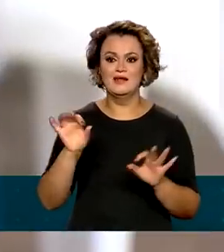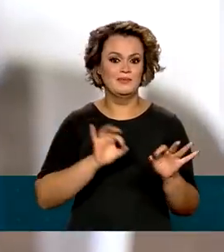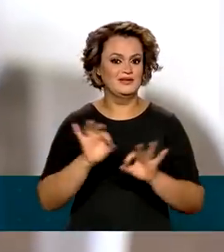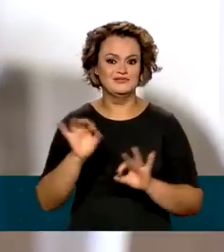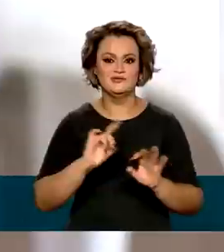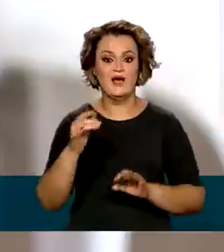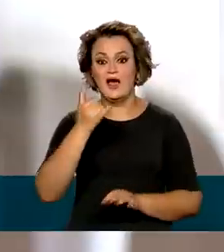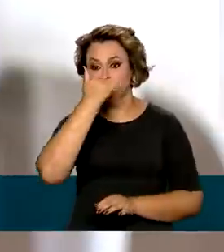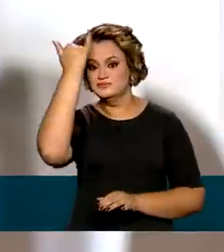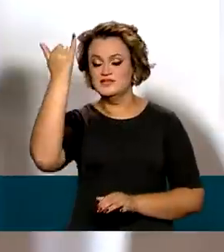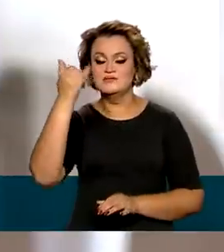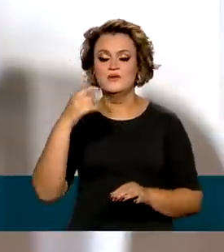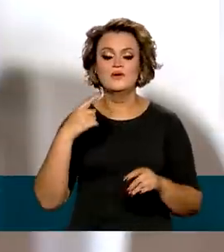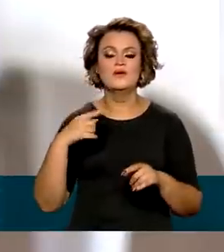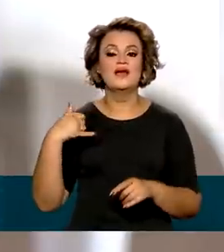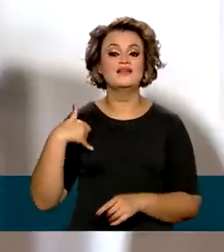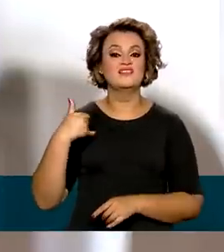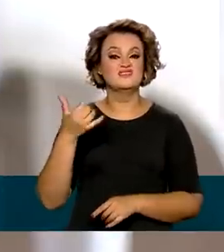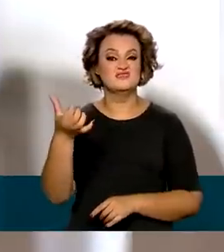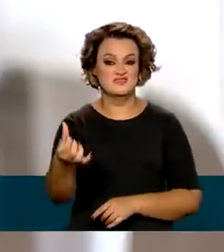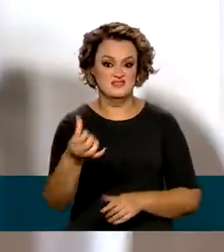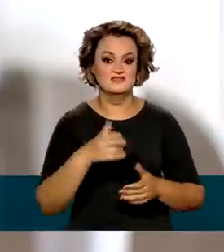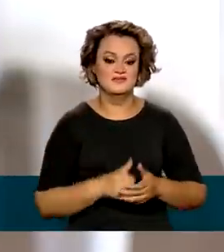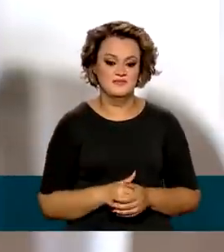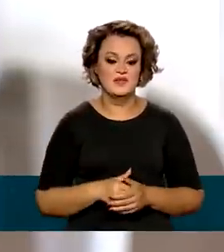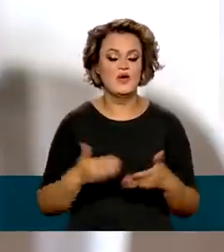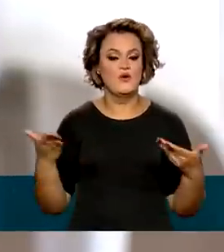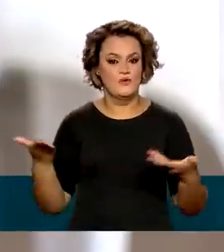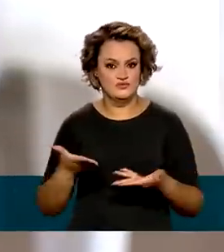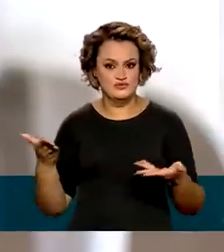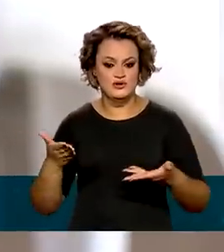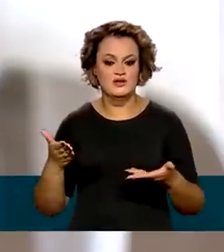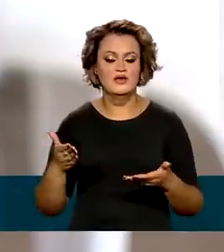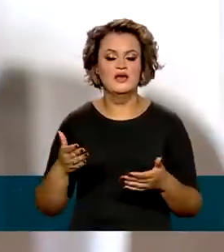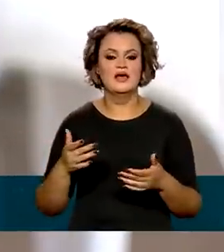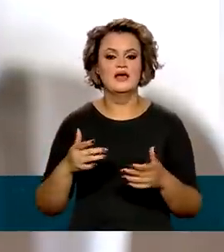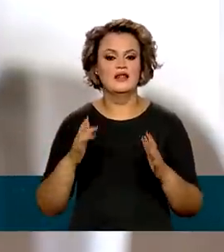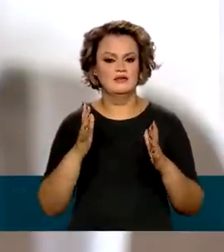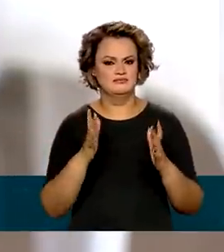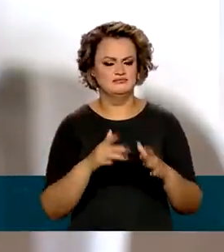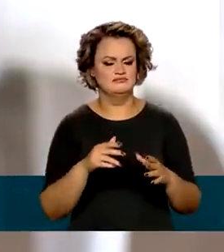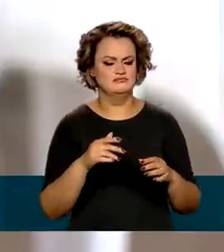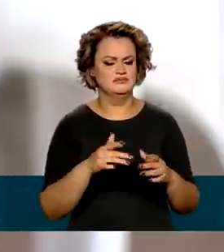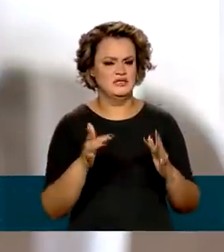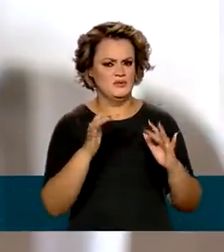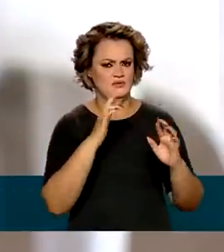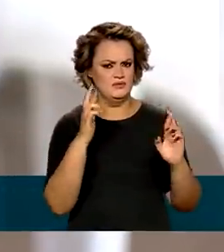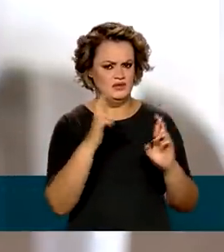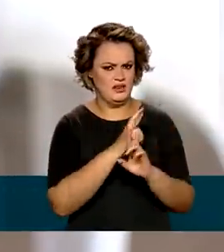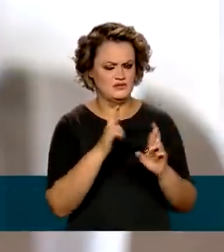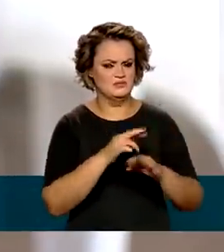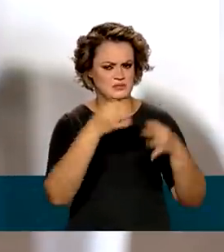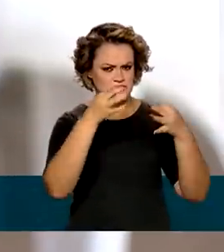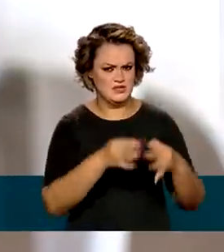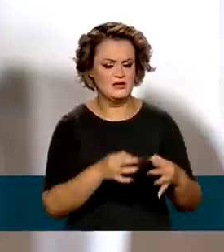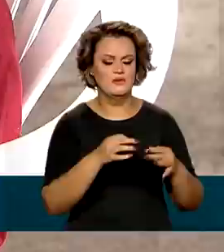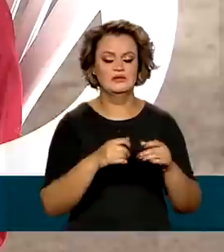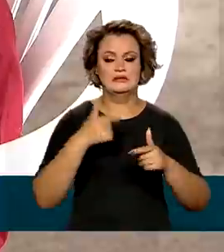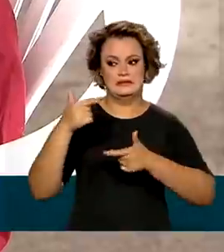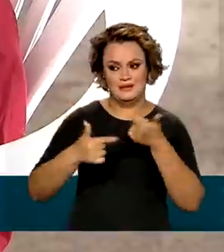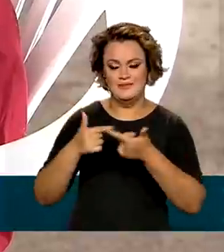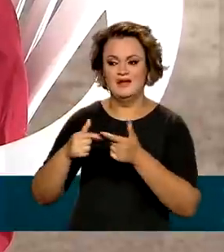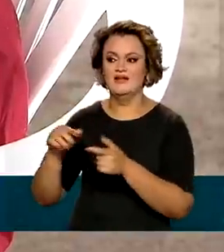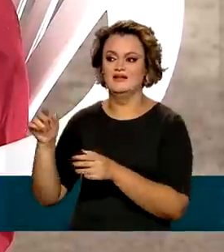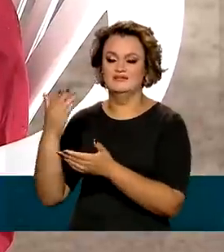aconteceu quando ela tinha 16 anos. Hoje, em um relacionamento sério, trabalhando e fazendo faculdade,